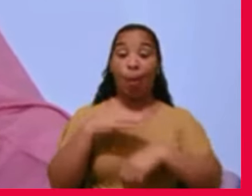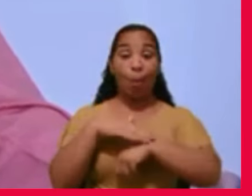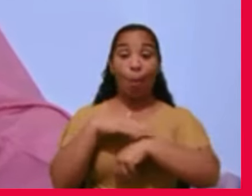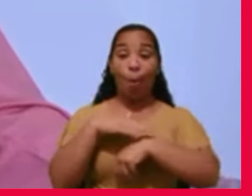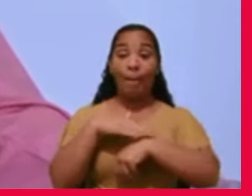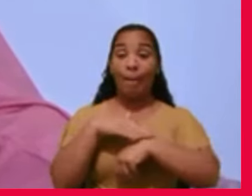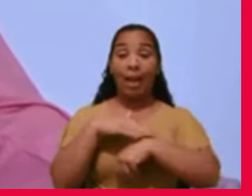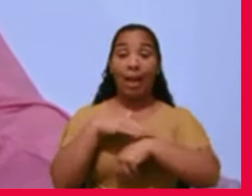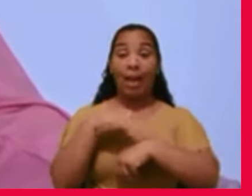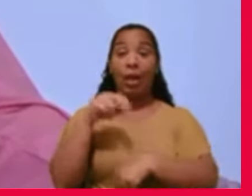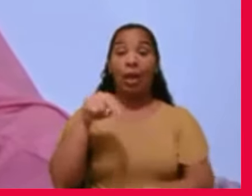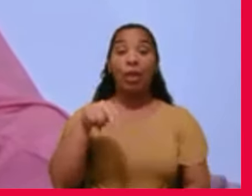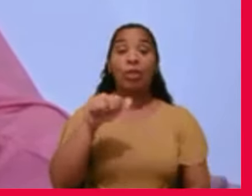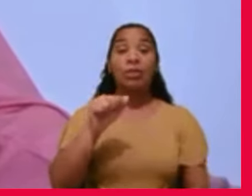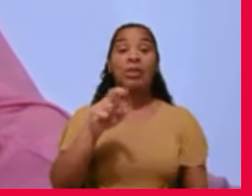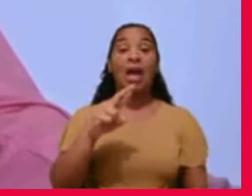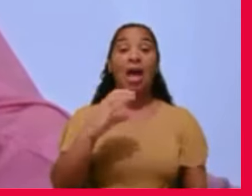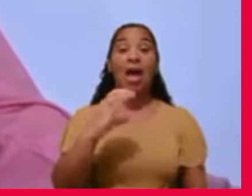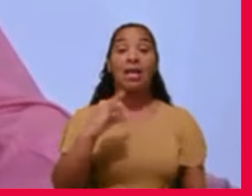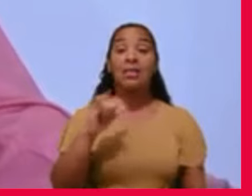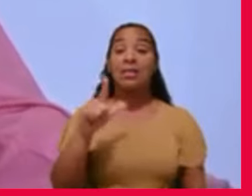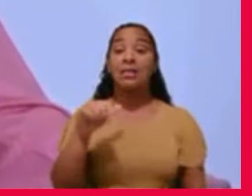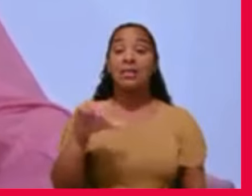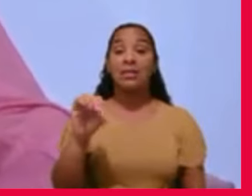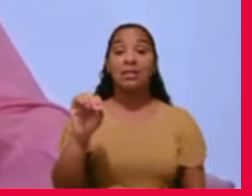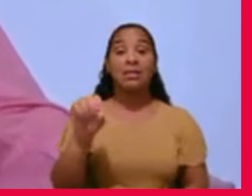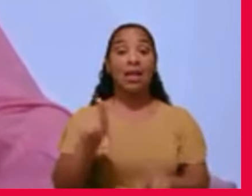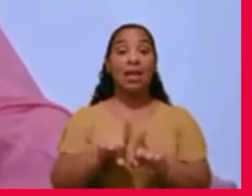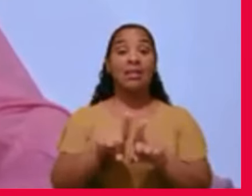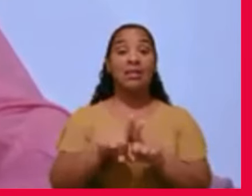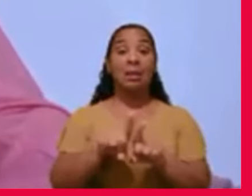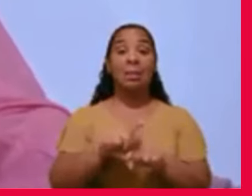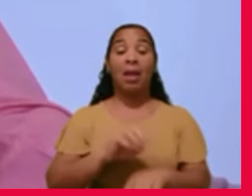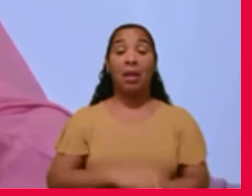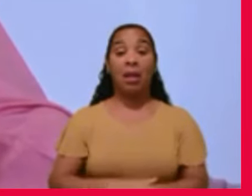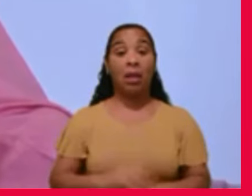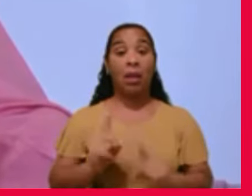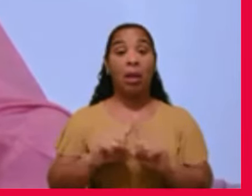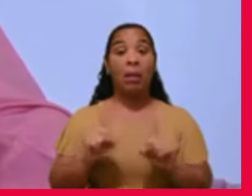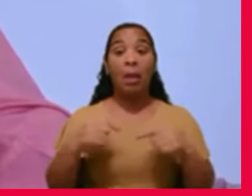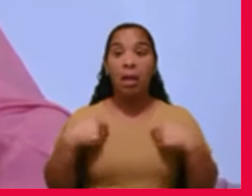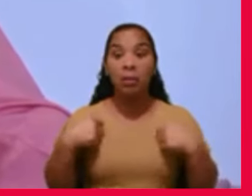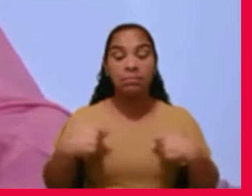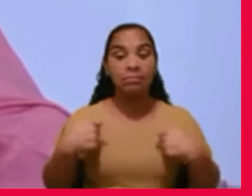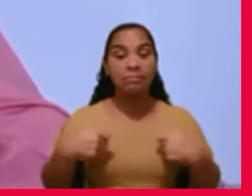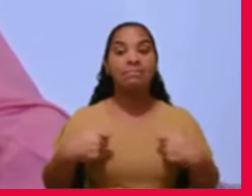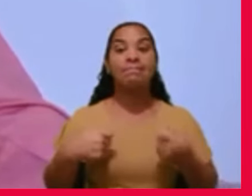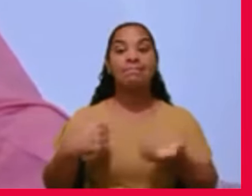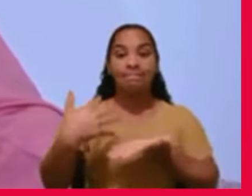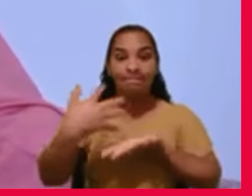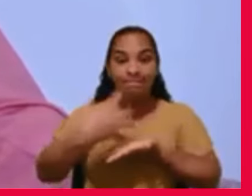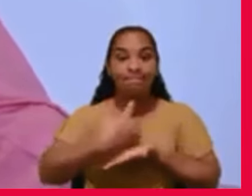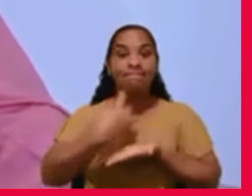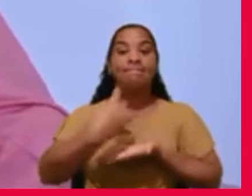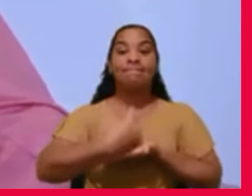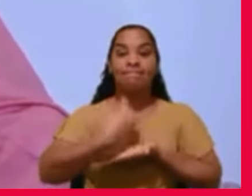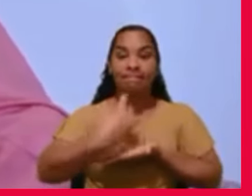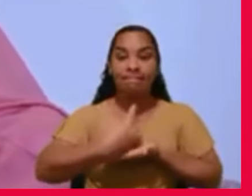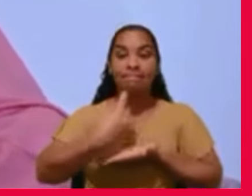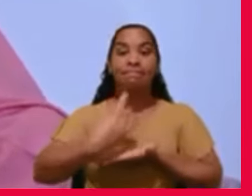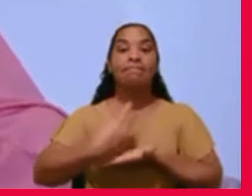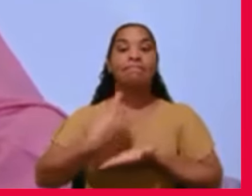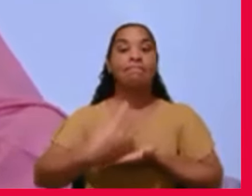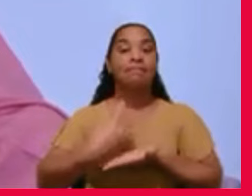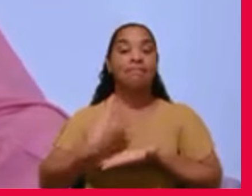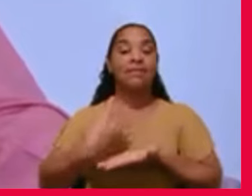por mais esforço que faça para ser uma pessoa simples, para adquirir, não diga a